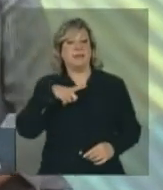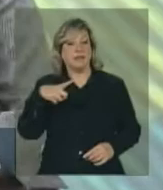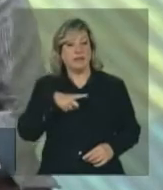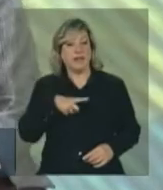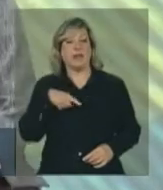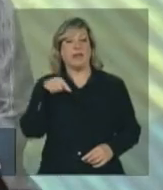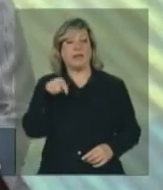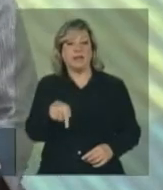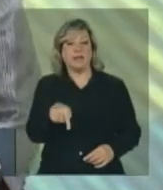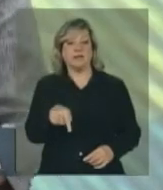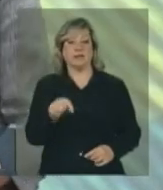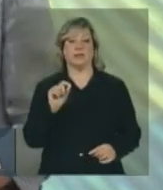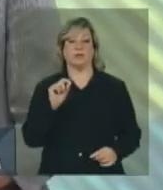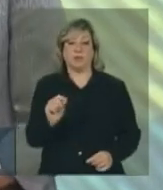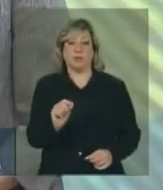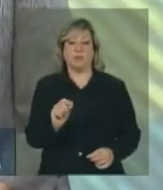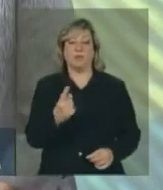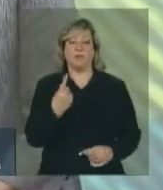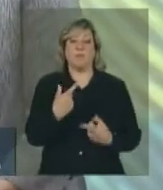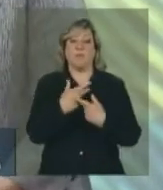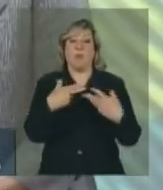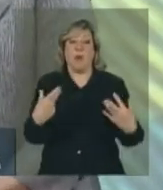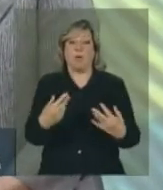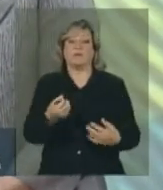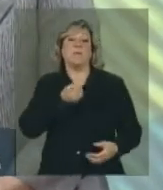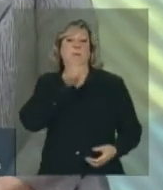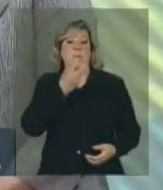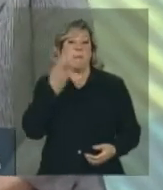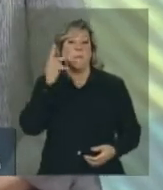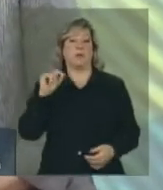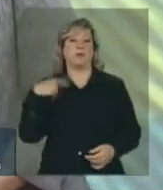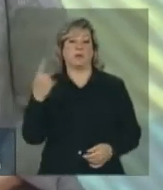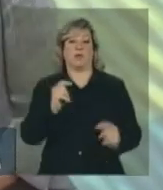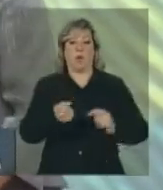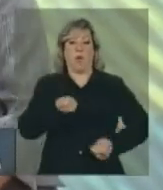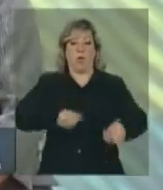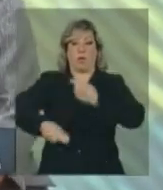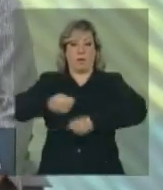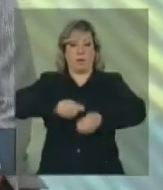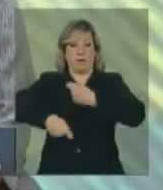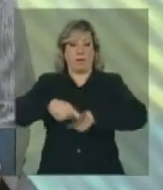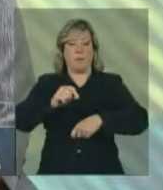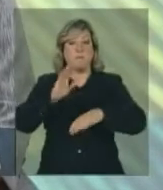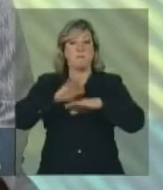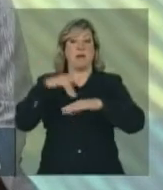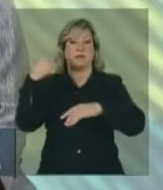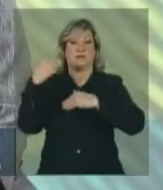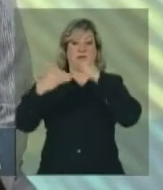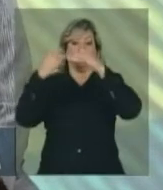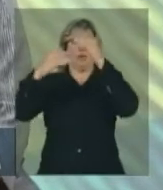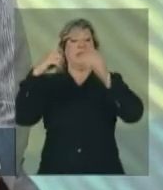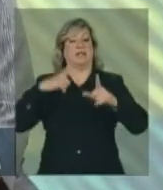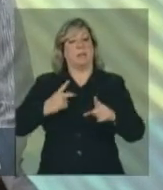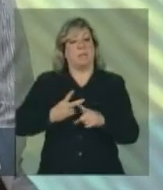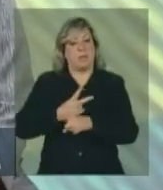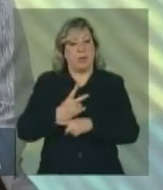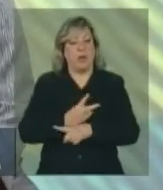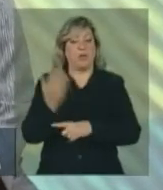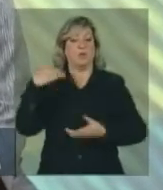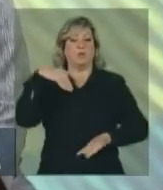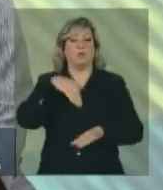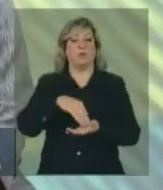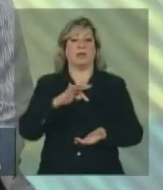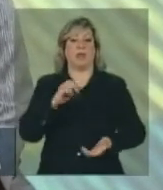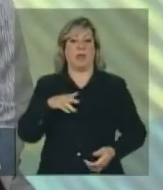remédio privilegiado que as economias mais desenvolvidas têm buscado nos últimos